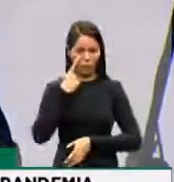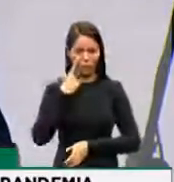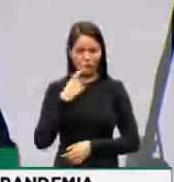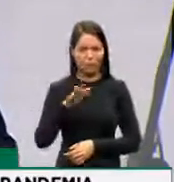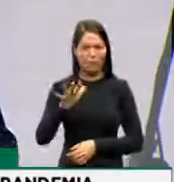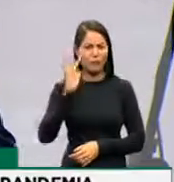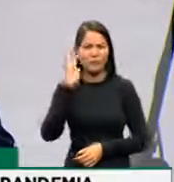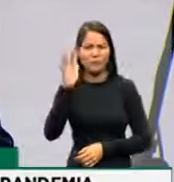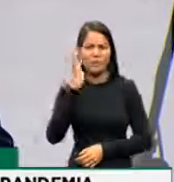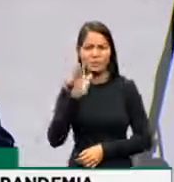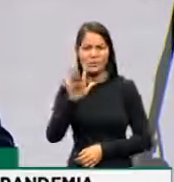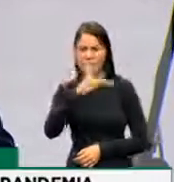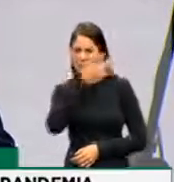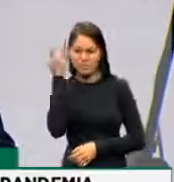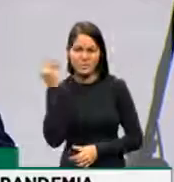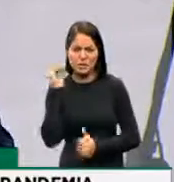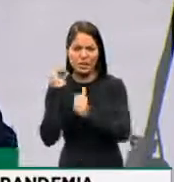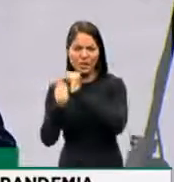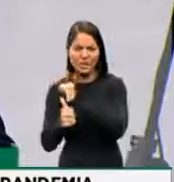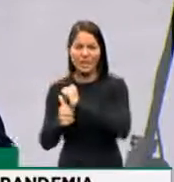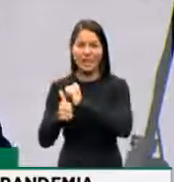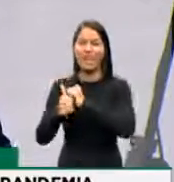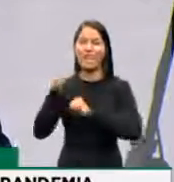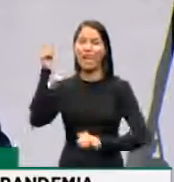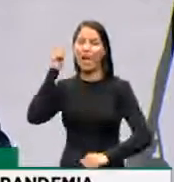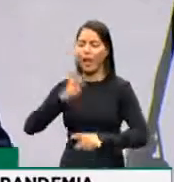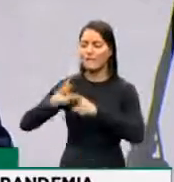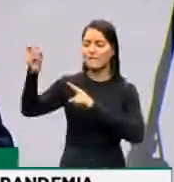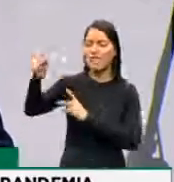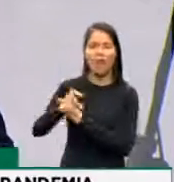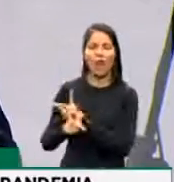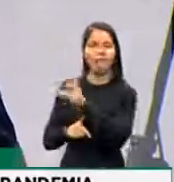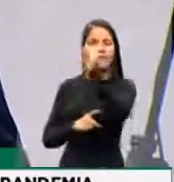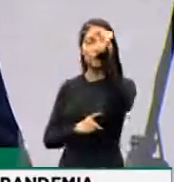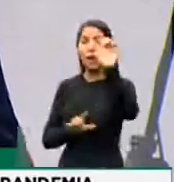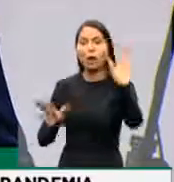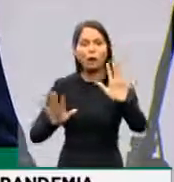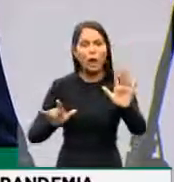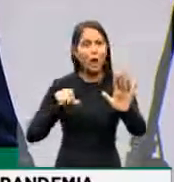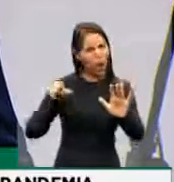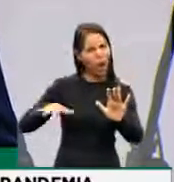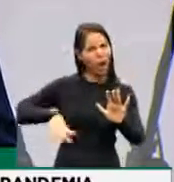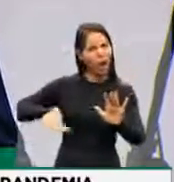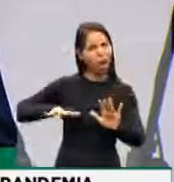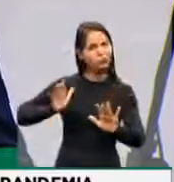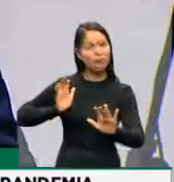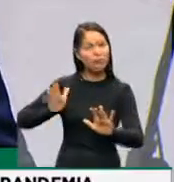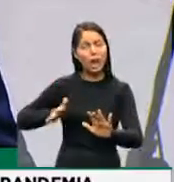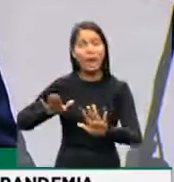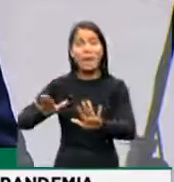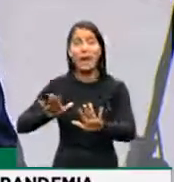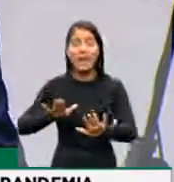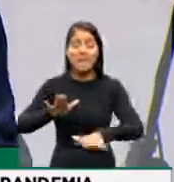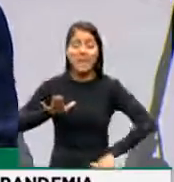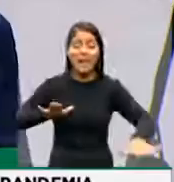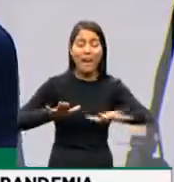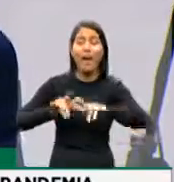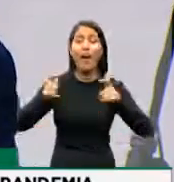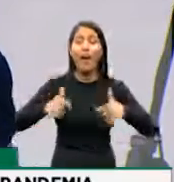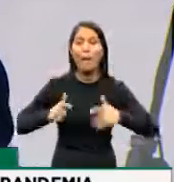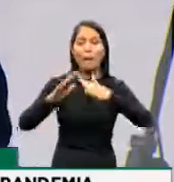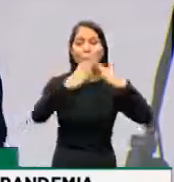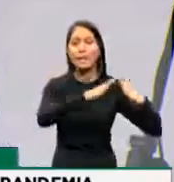atletas vencedores que têm um bom poder aquisitivo. Nós estamos falando das pessoas que trabalham nas